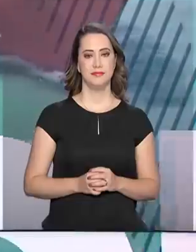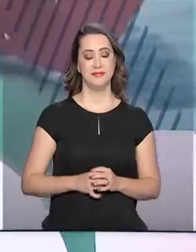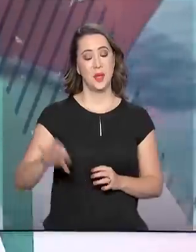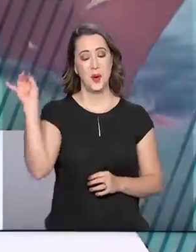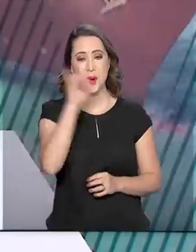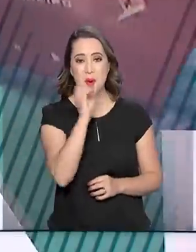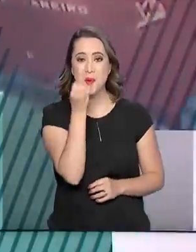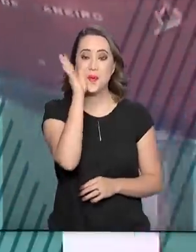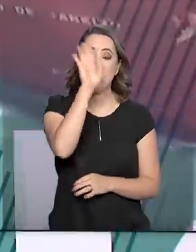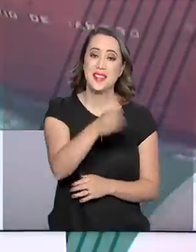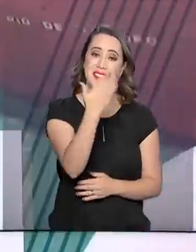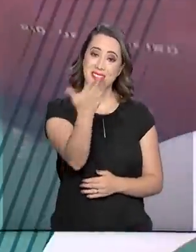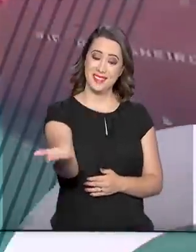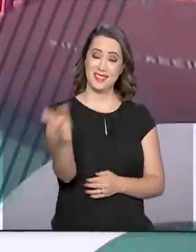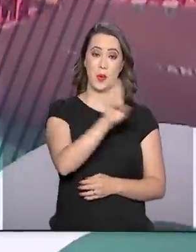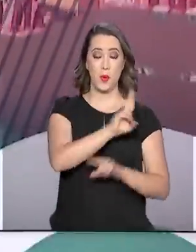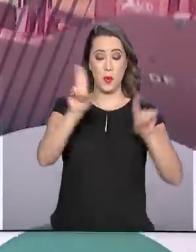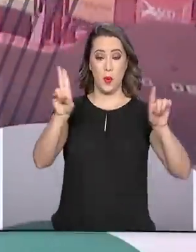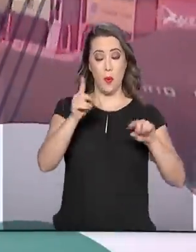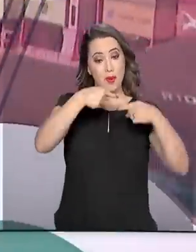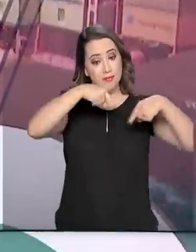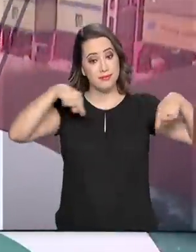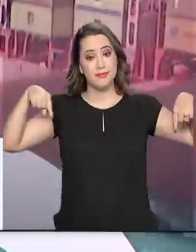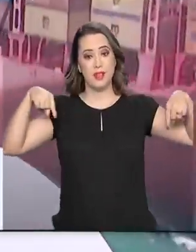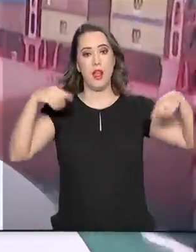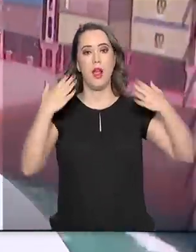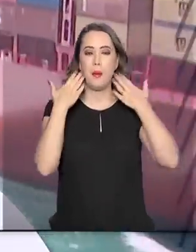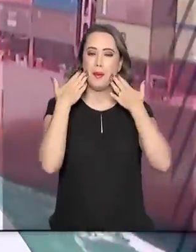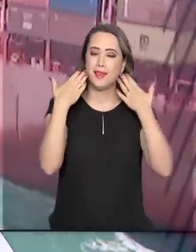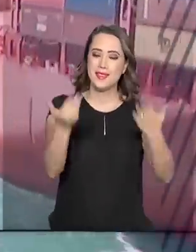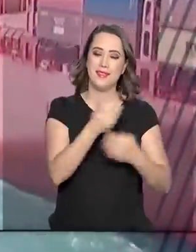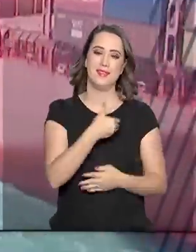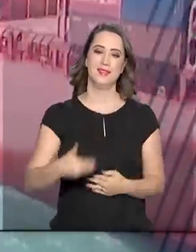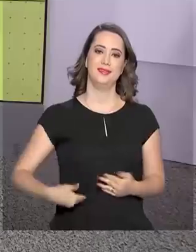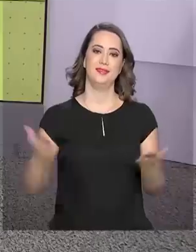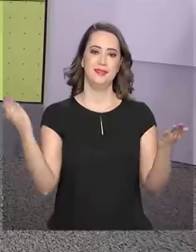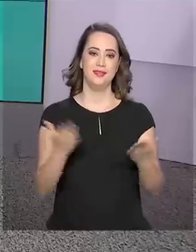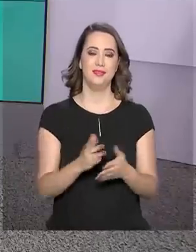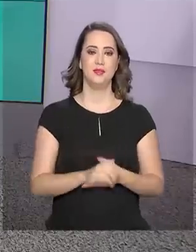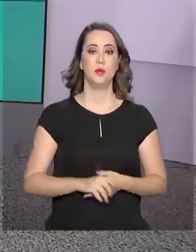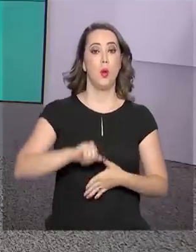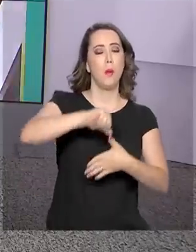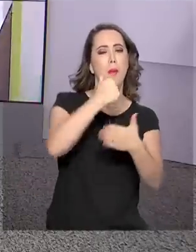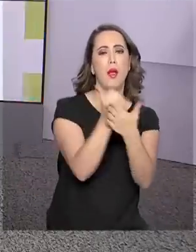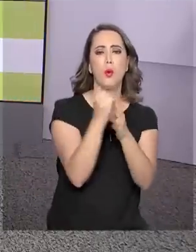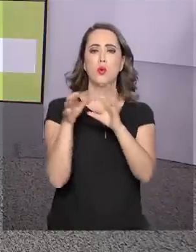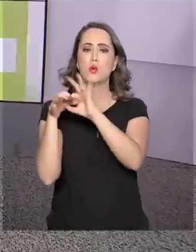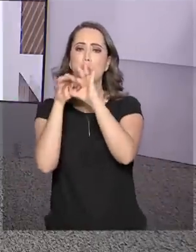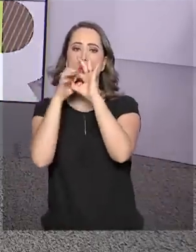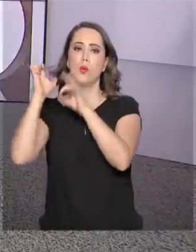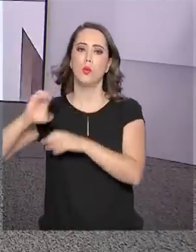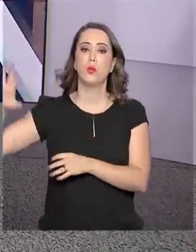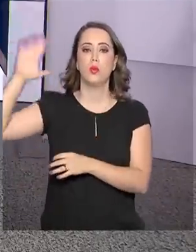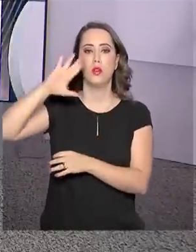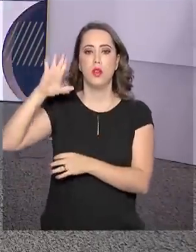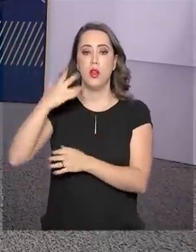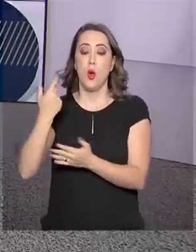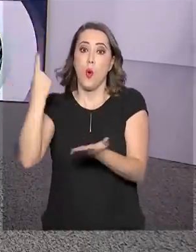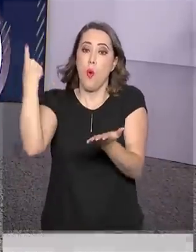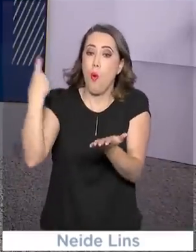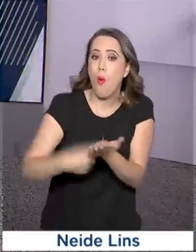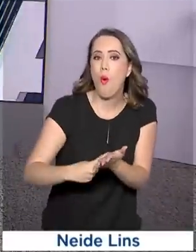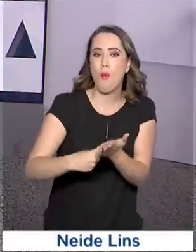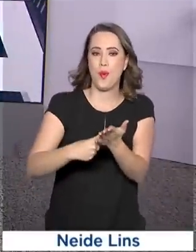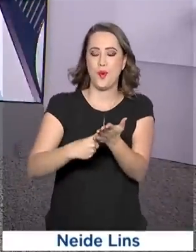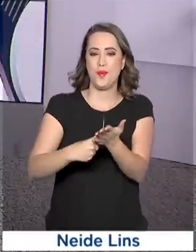Olá, boa tarde para você. Eu sou o Roberto Camargo e está no ar o governo agora. Mercosul e União Europeia acabam de